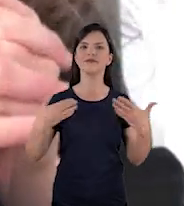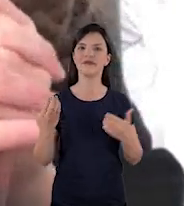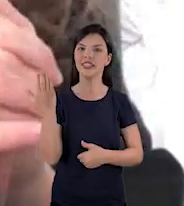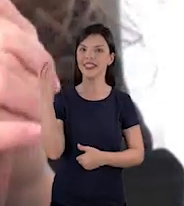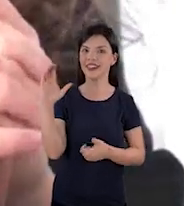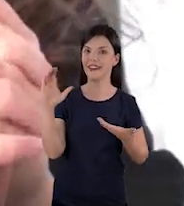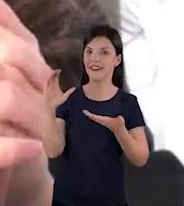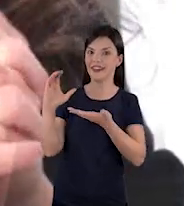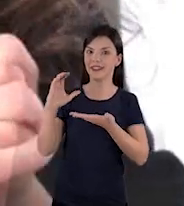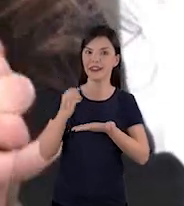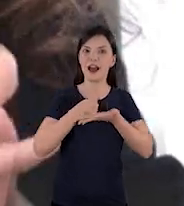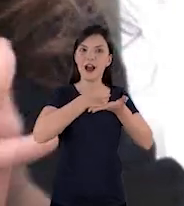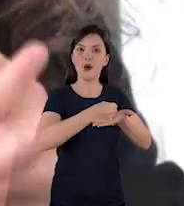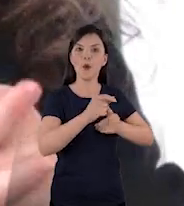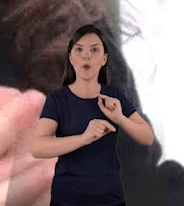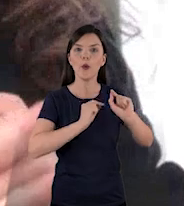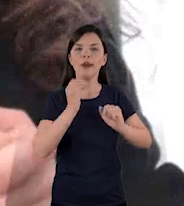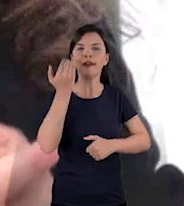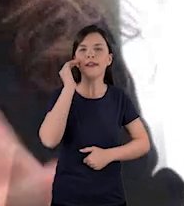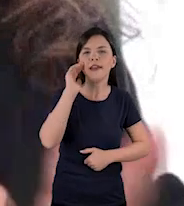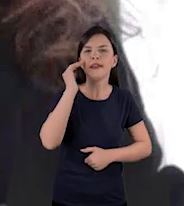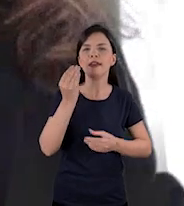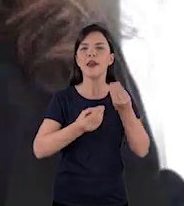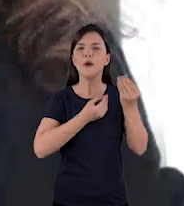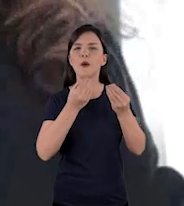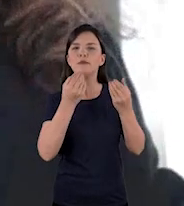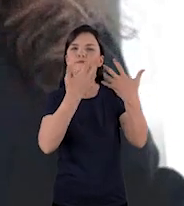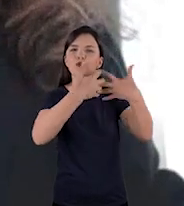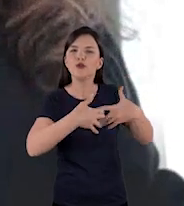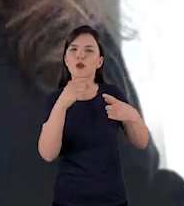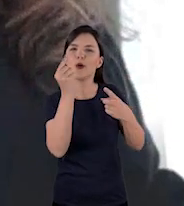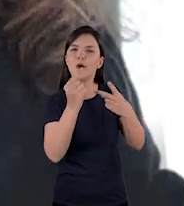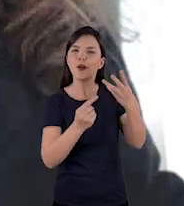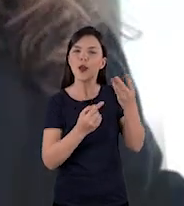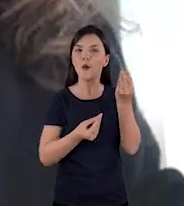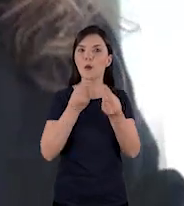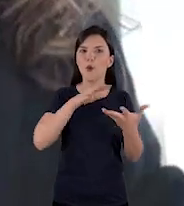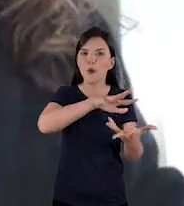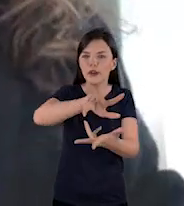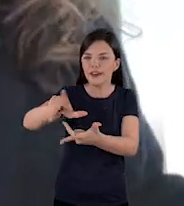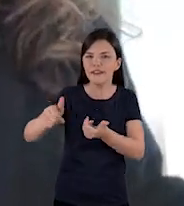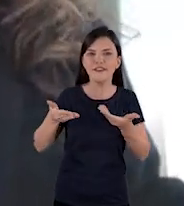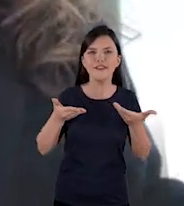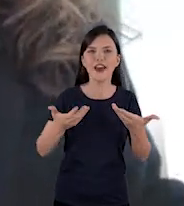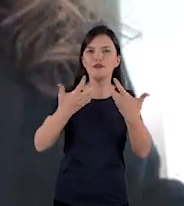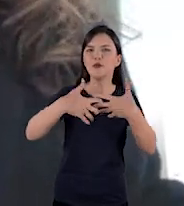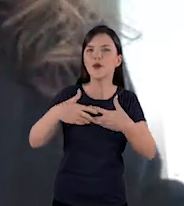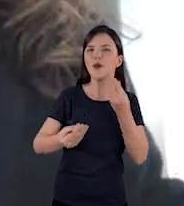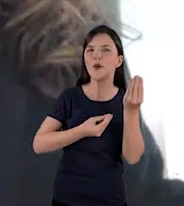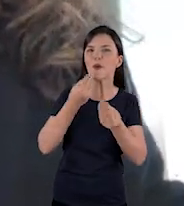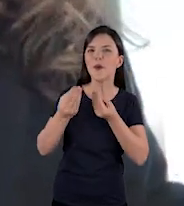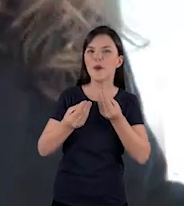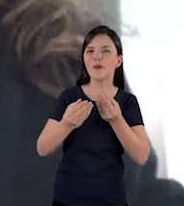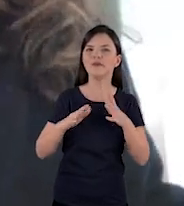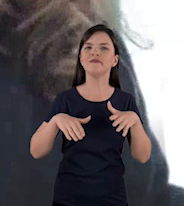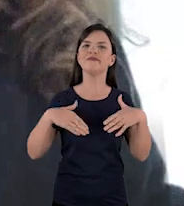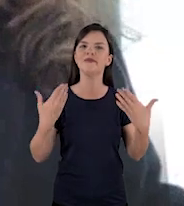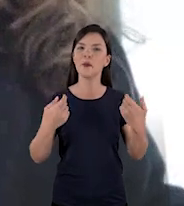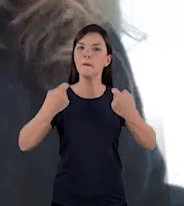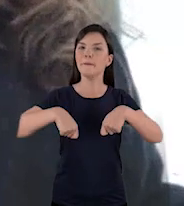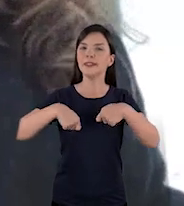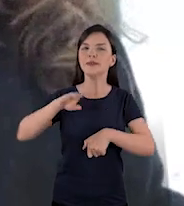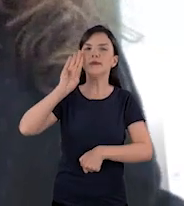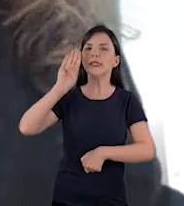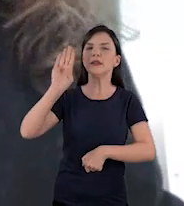ciência é que ela está muito ligada a isso, é de tentar entender como que as coisas funcionam, como que o universo funciona, né? Então,